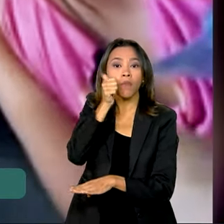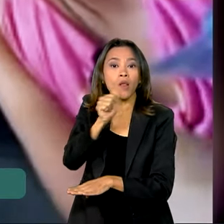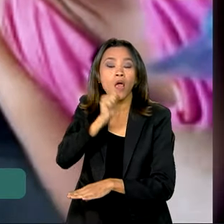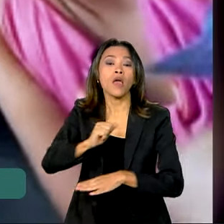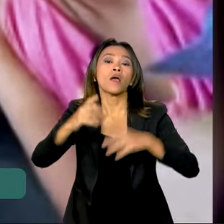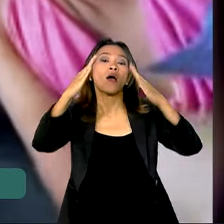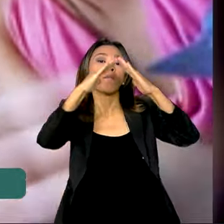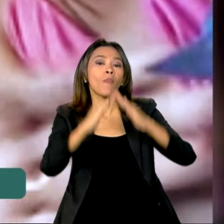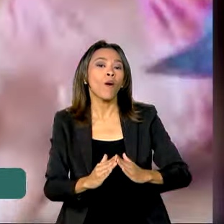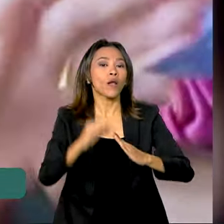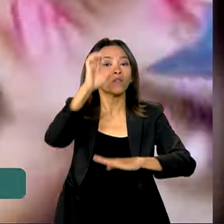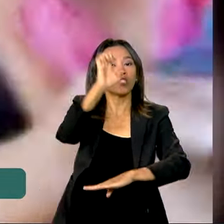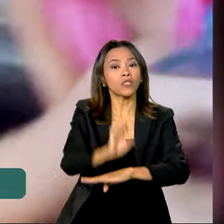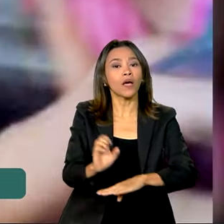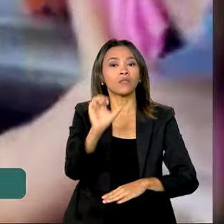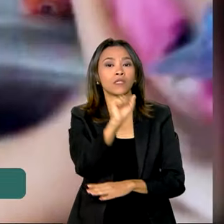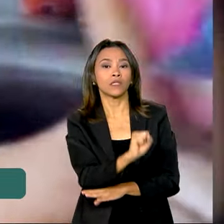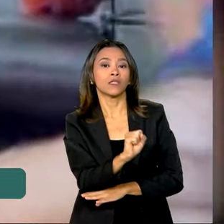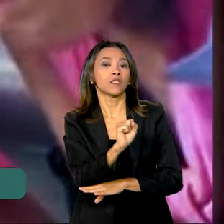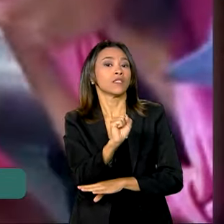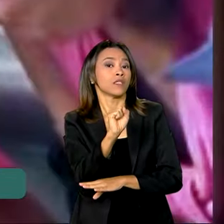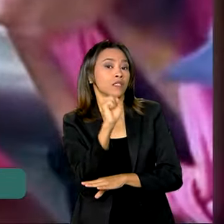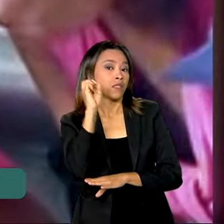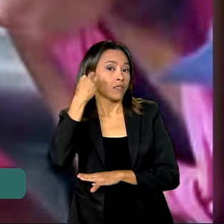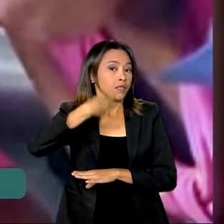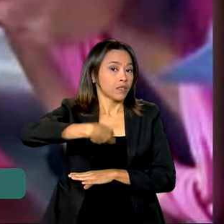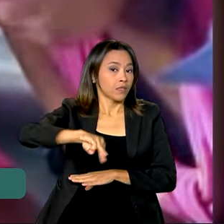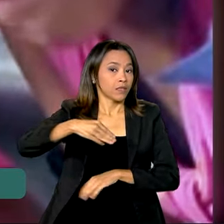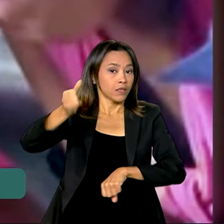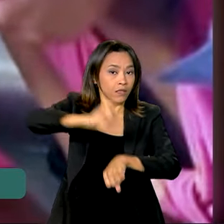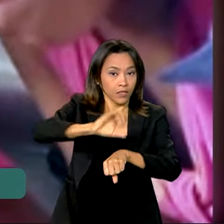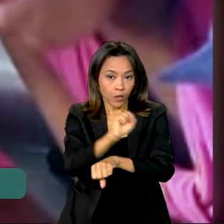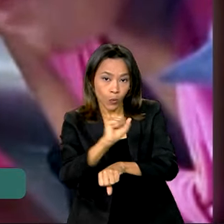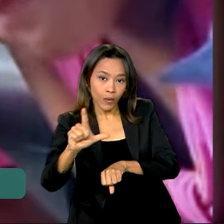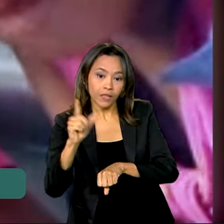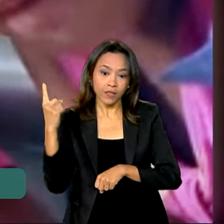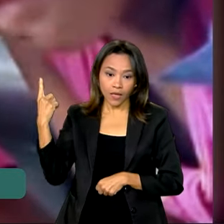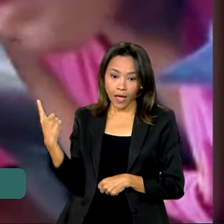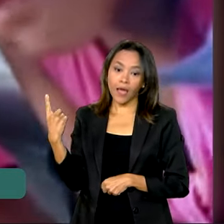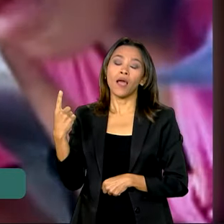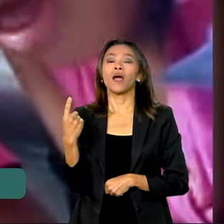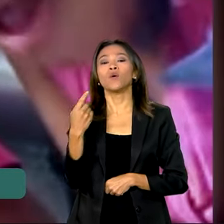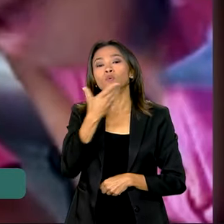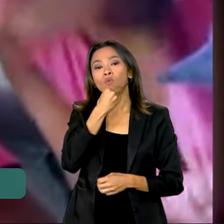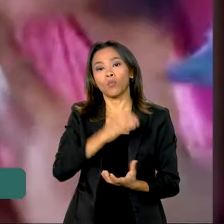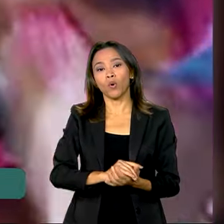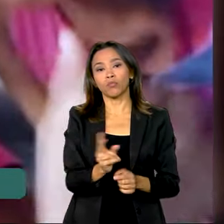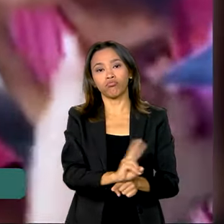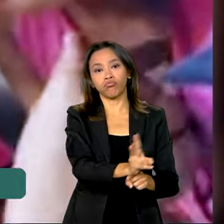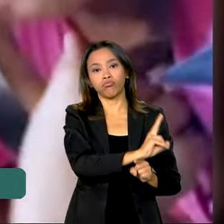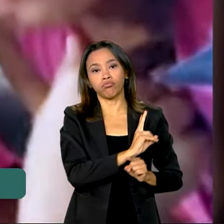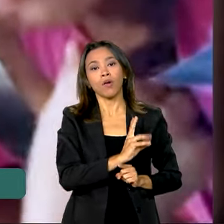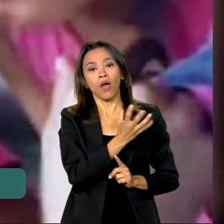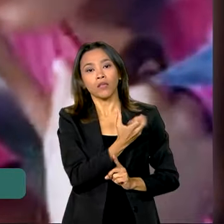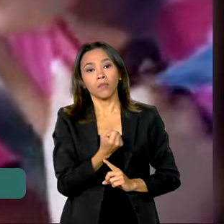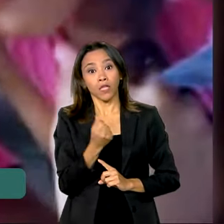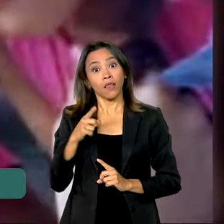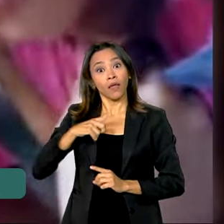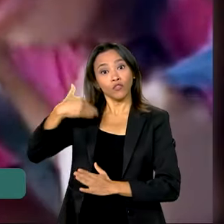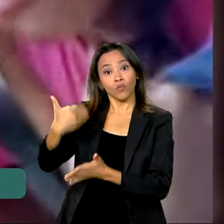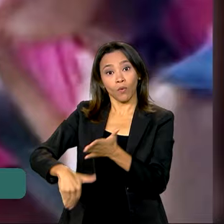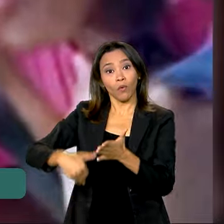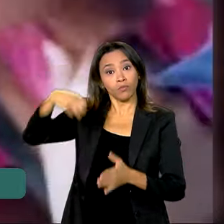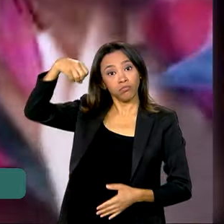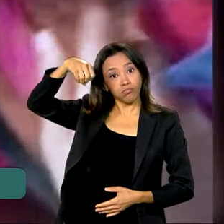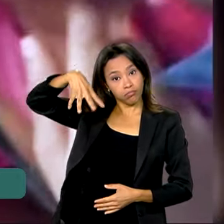Luís, no Maranhão, a complementar a renda que o marido recebe como vigilante. Com a tarifa social, ela tem desconto na conta de